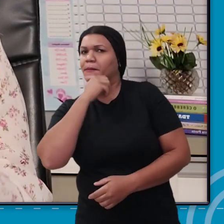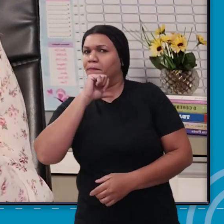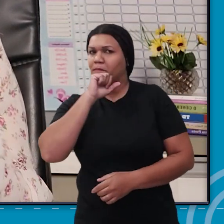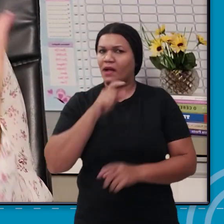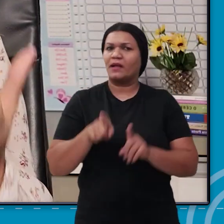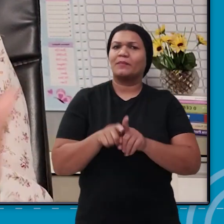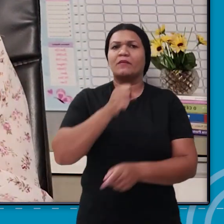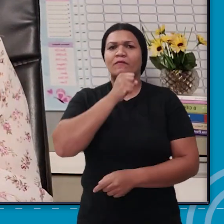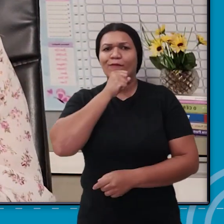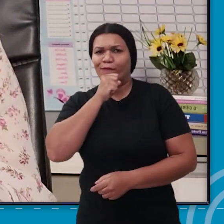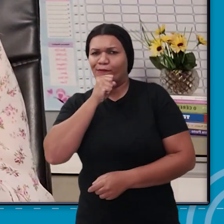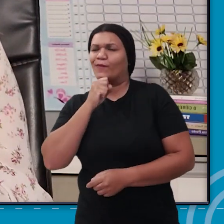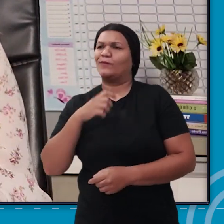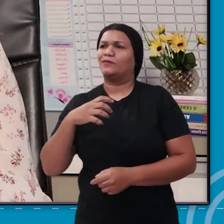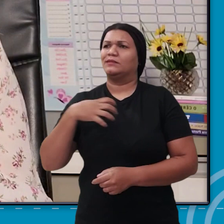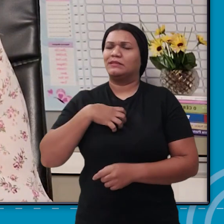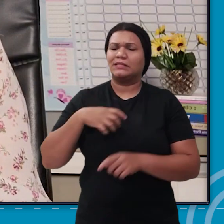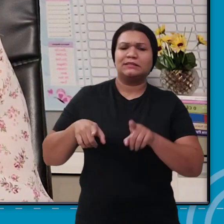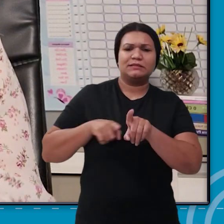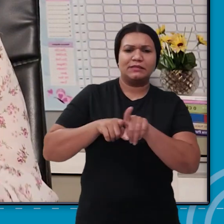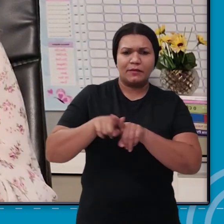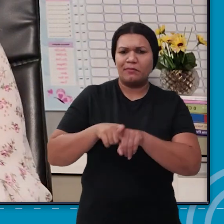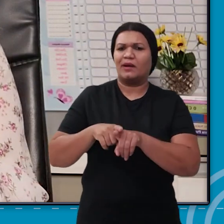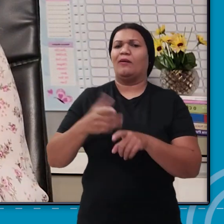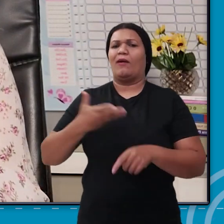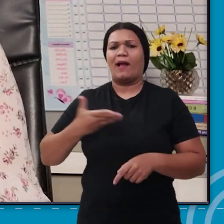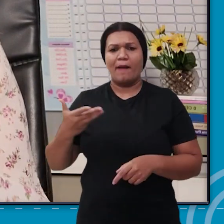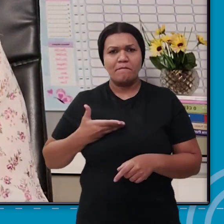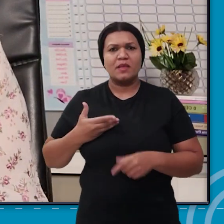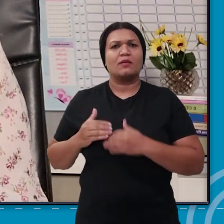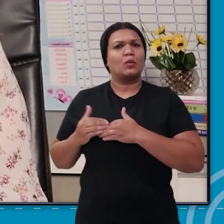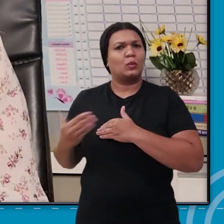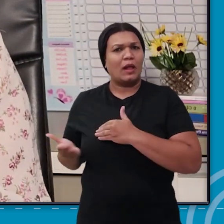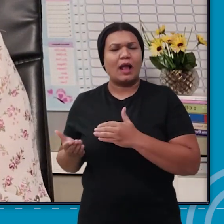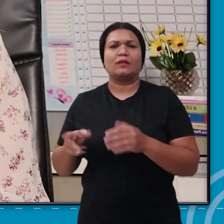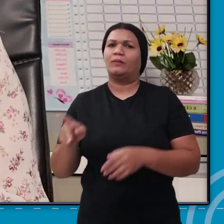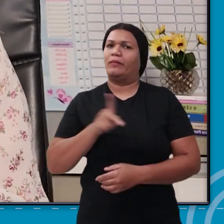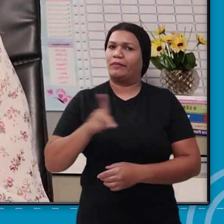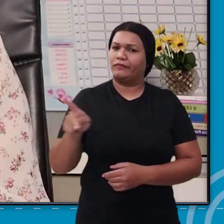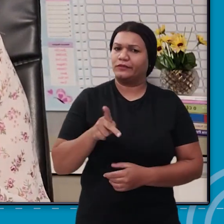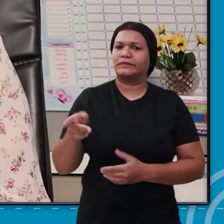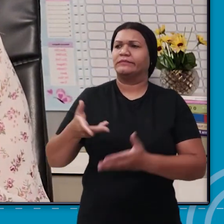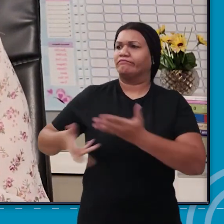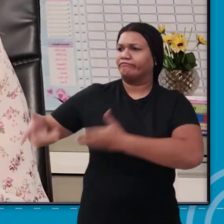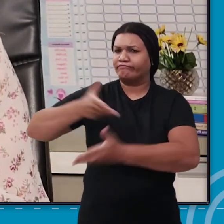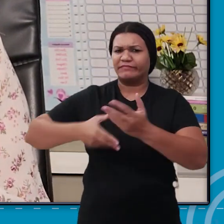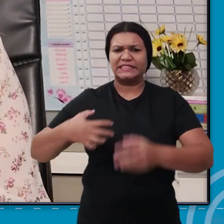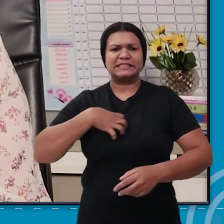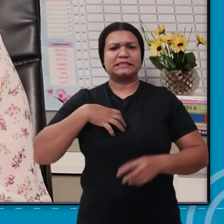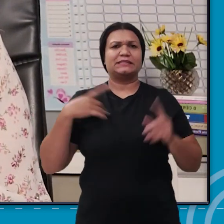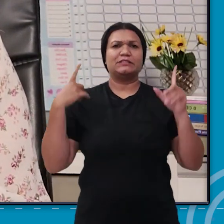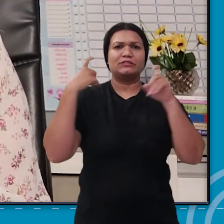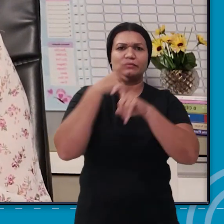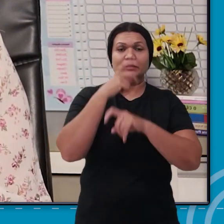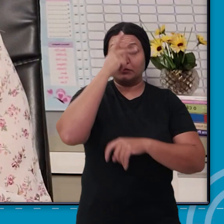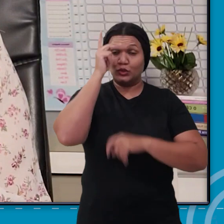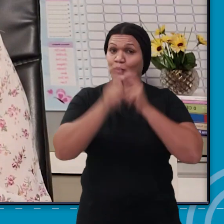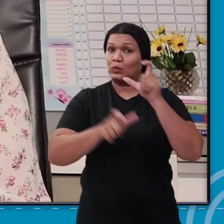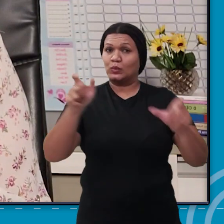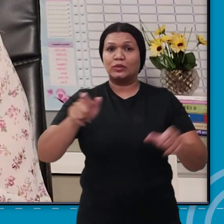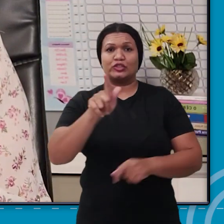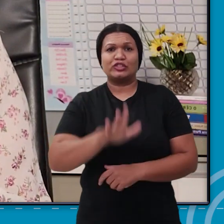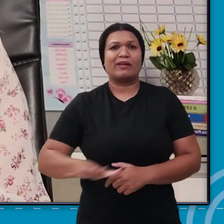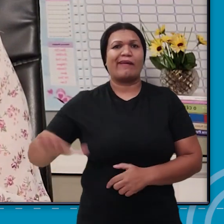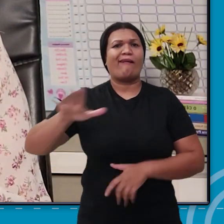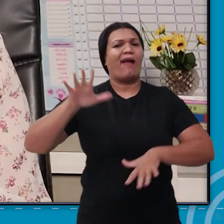avós, com seus irmãos, com os colegas de classe, com seus professores, com as pessoas em geral. Ela estará mais